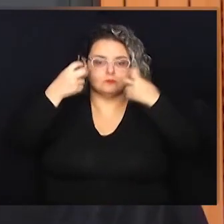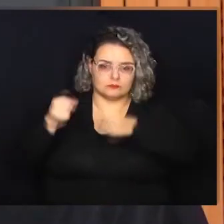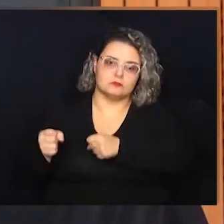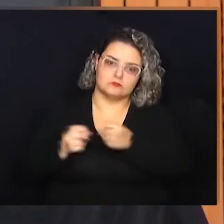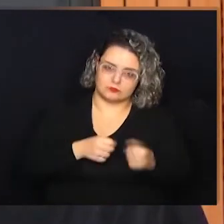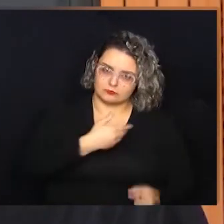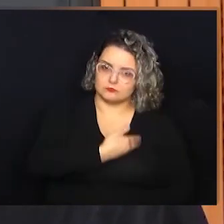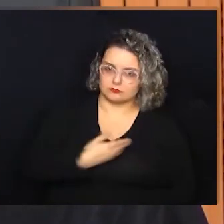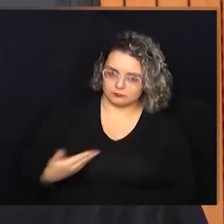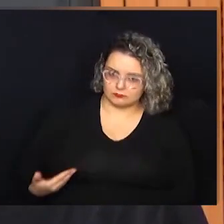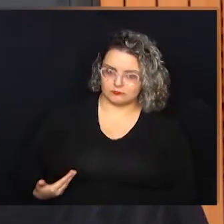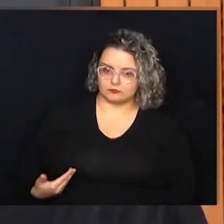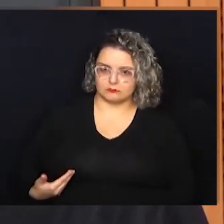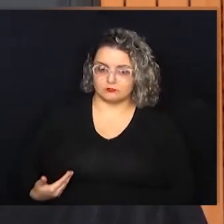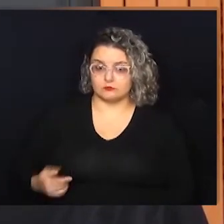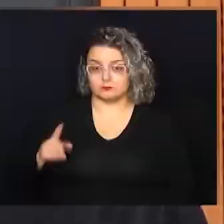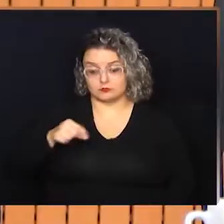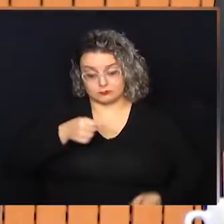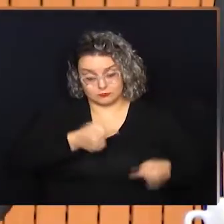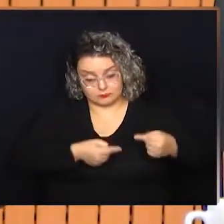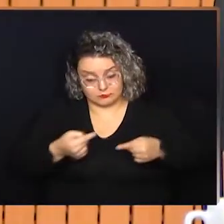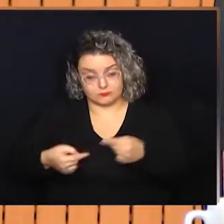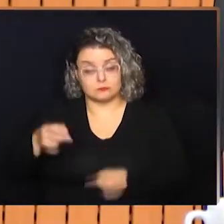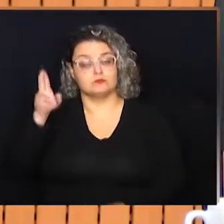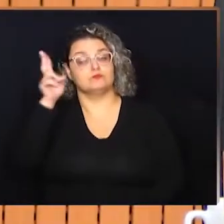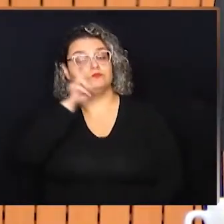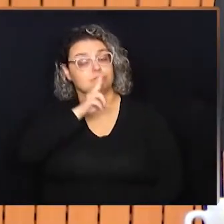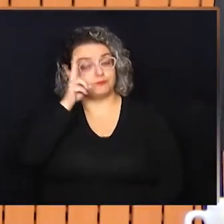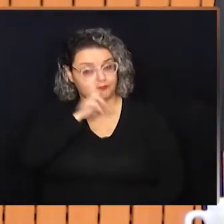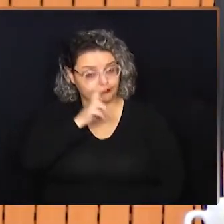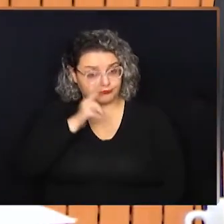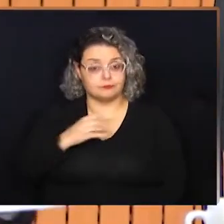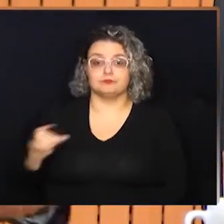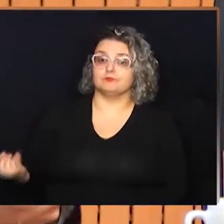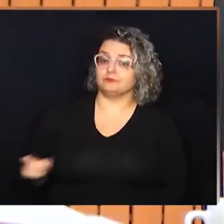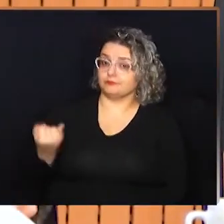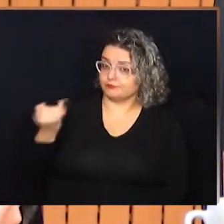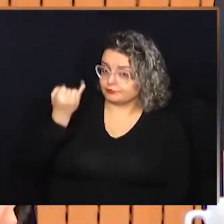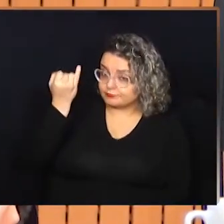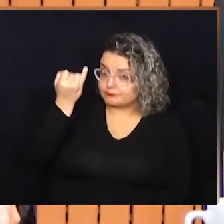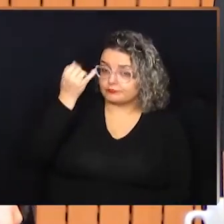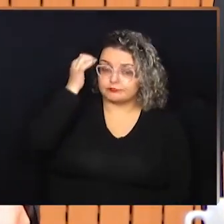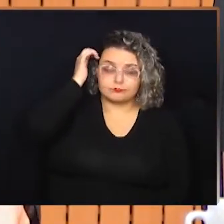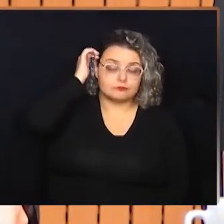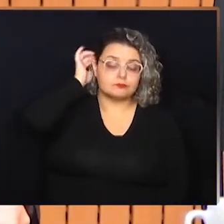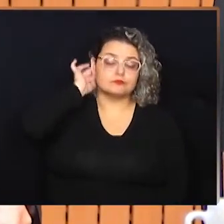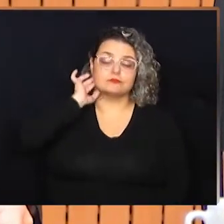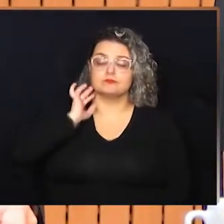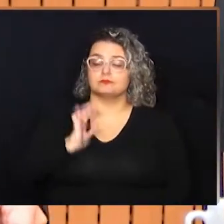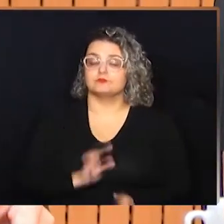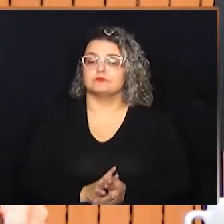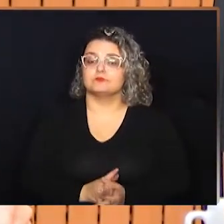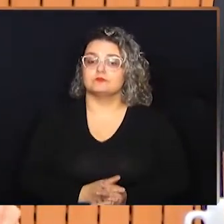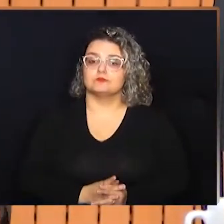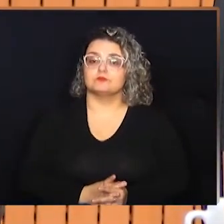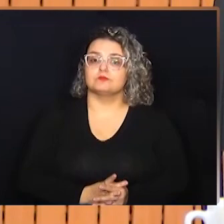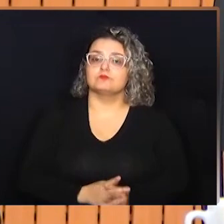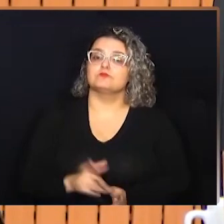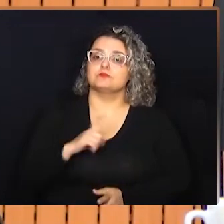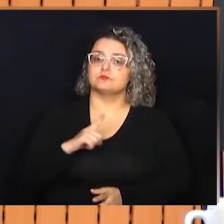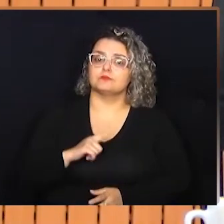facial pelo poder público. É um debate urgente, muito importante, que tem muita